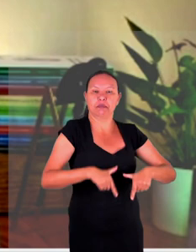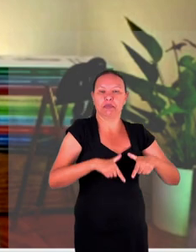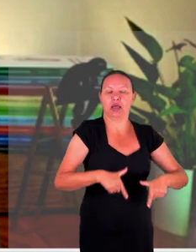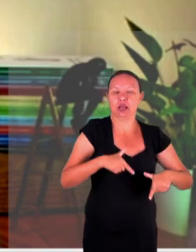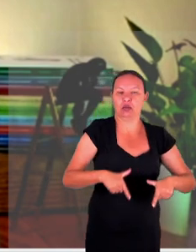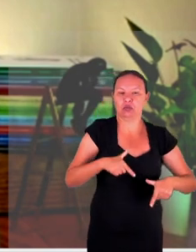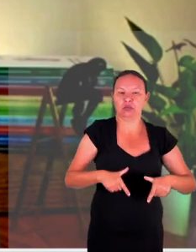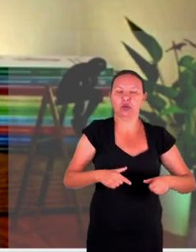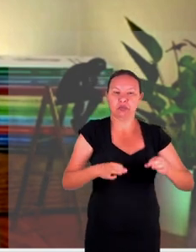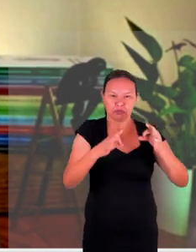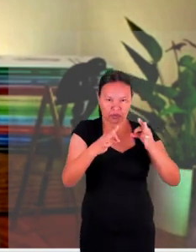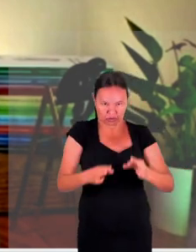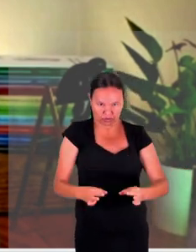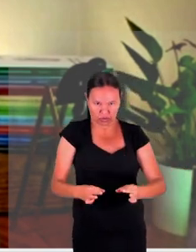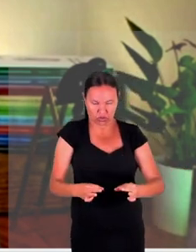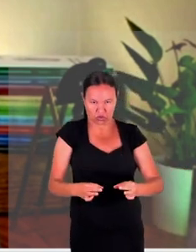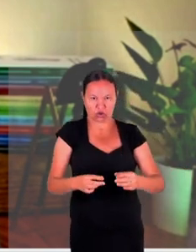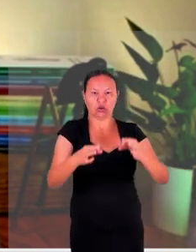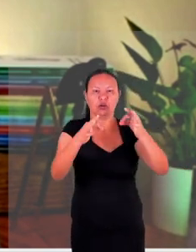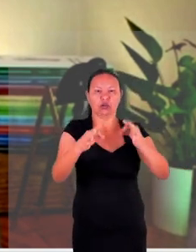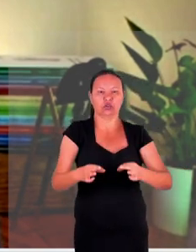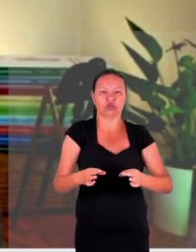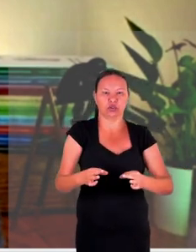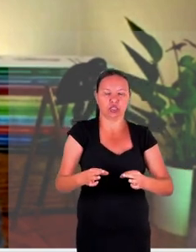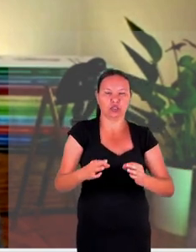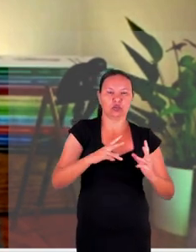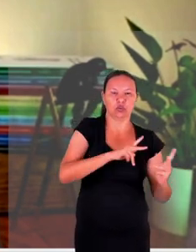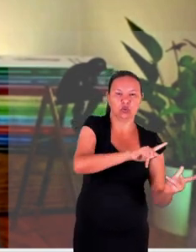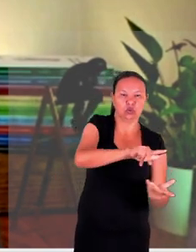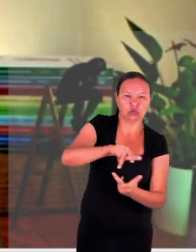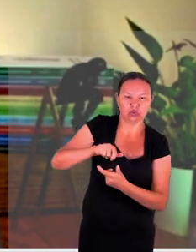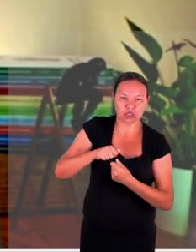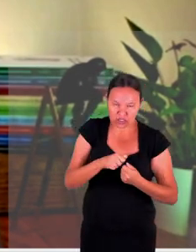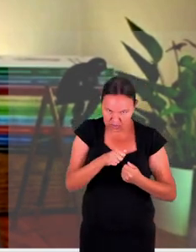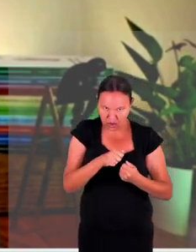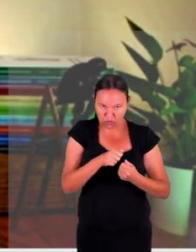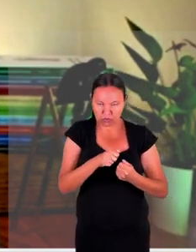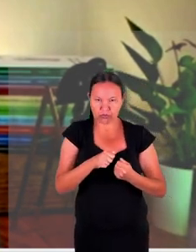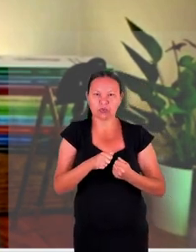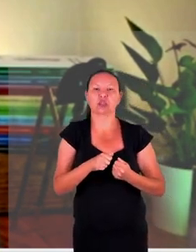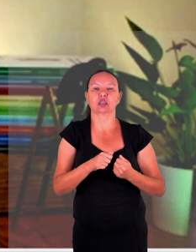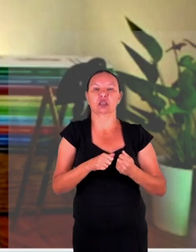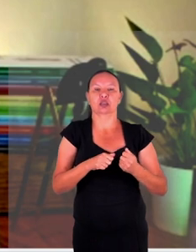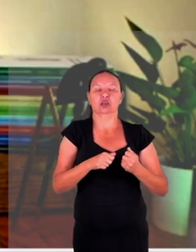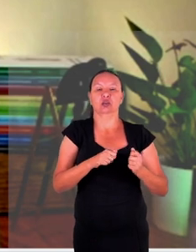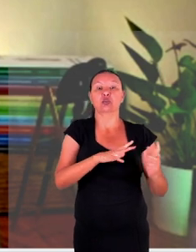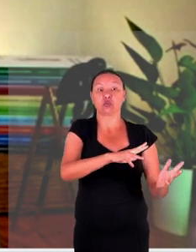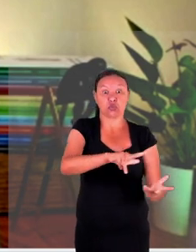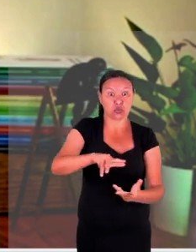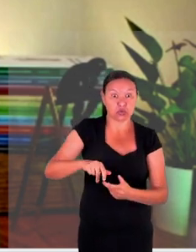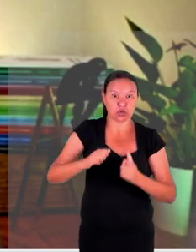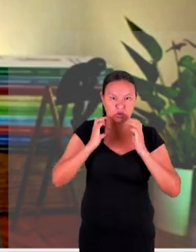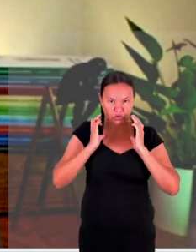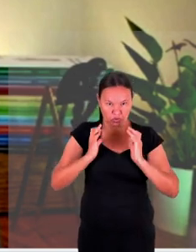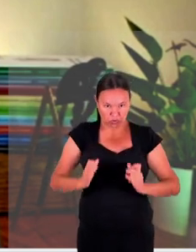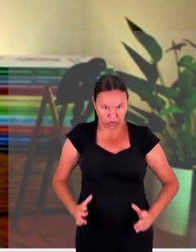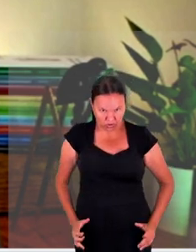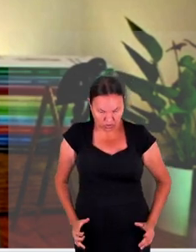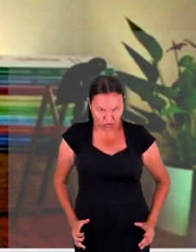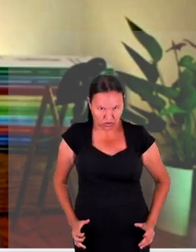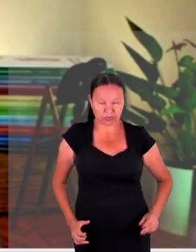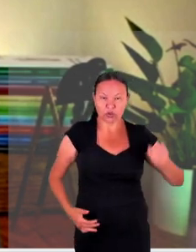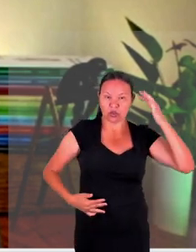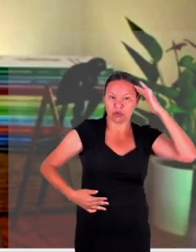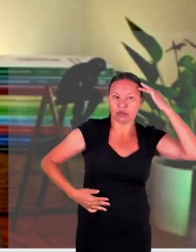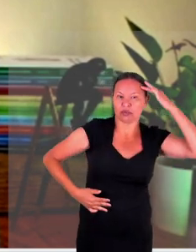a afirmação dos direitos universais a partir de então já com a nomenclatura de direitos humanos um consenso